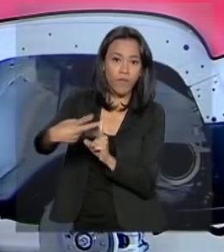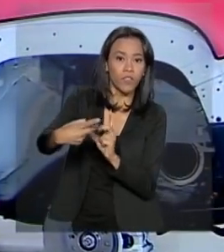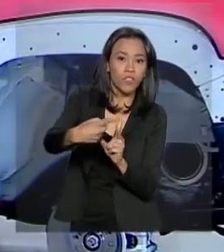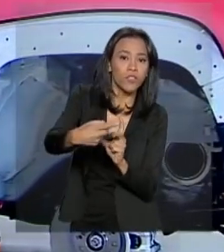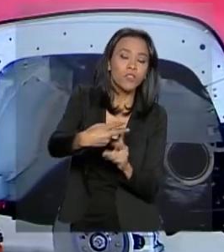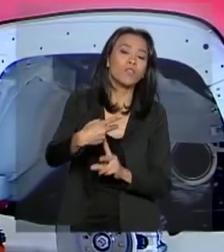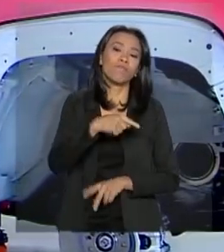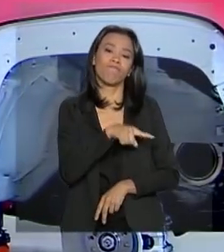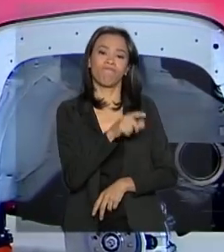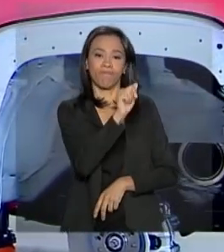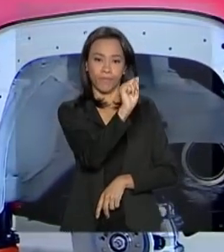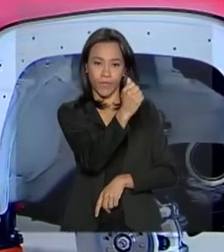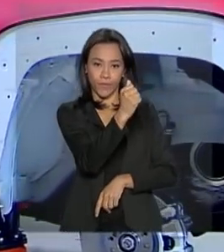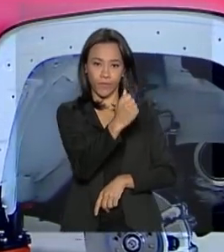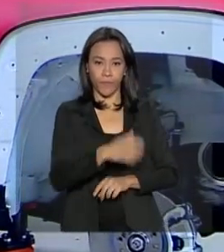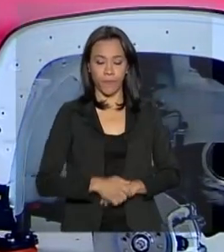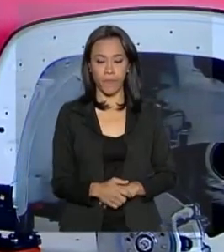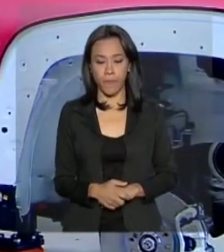para a Argentina.